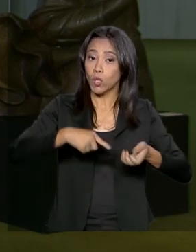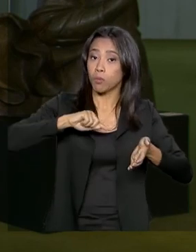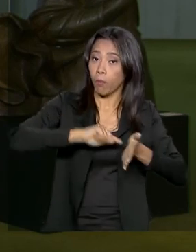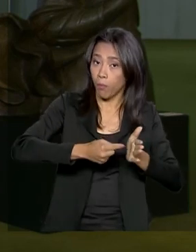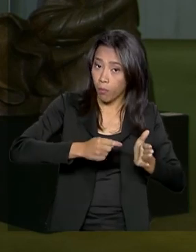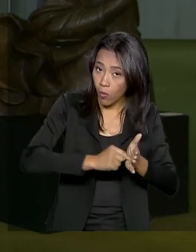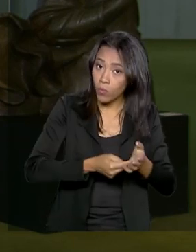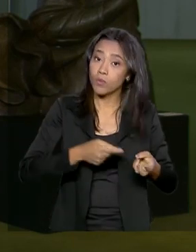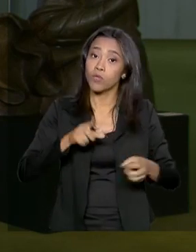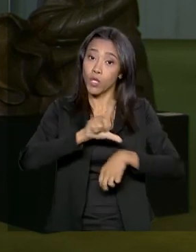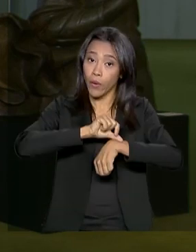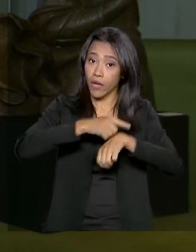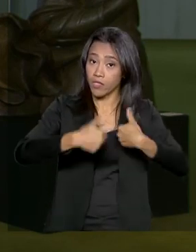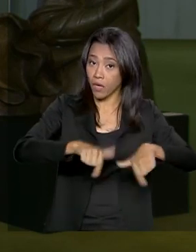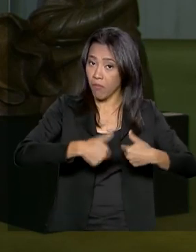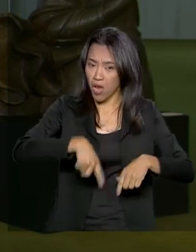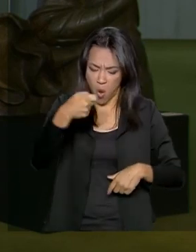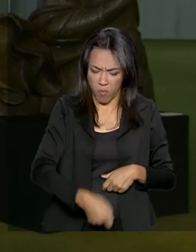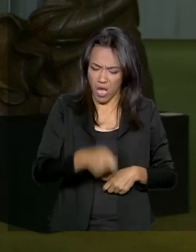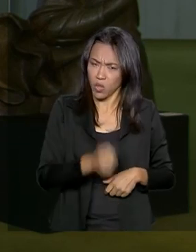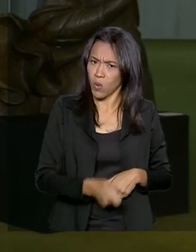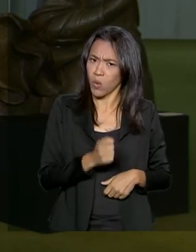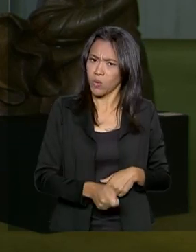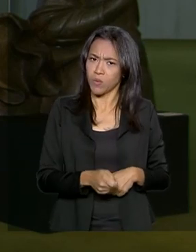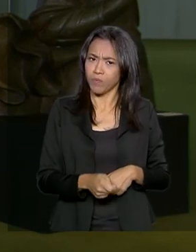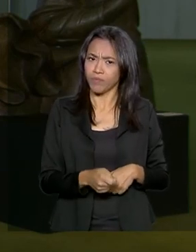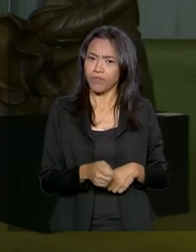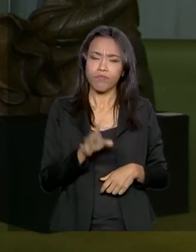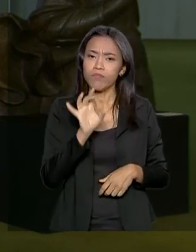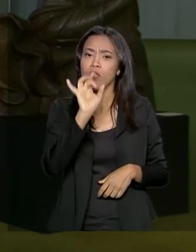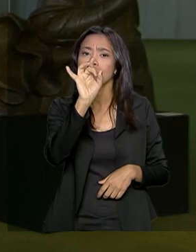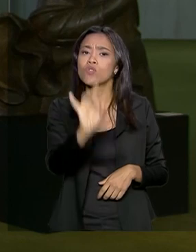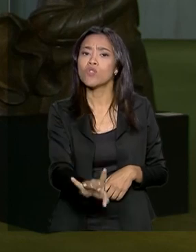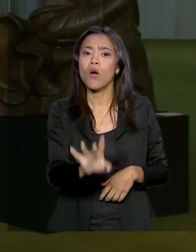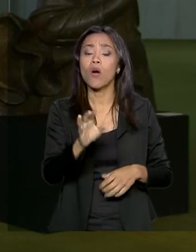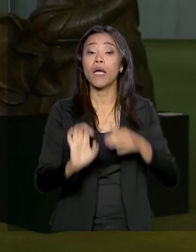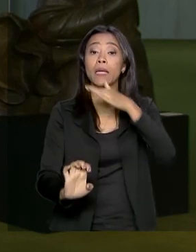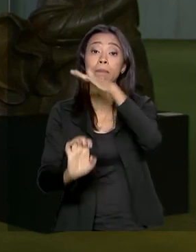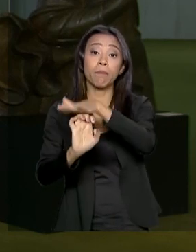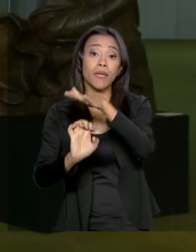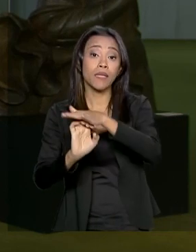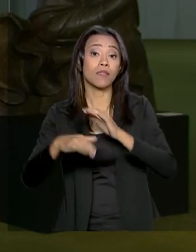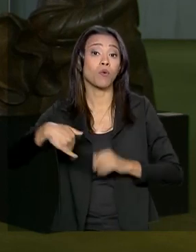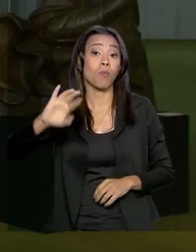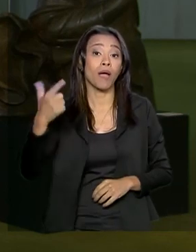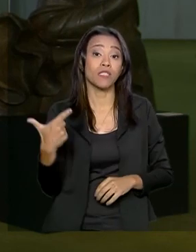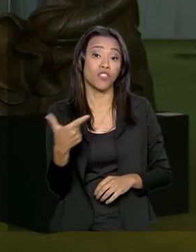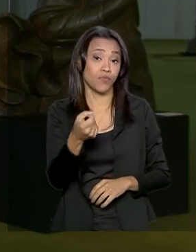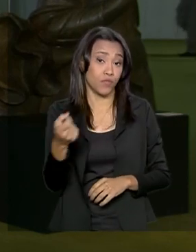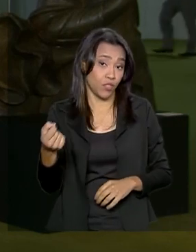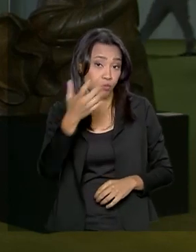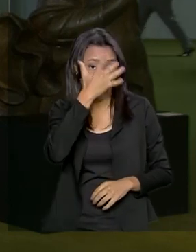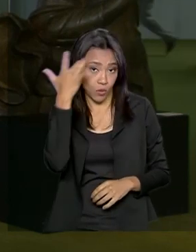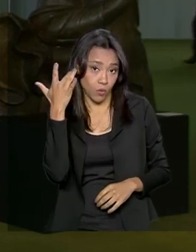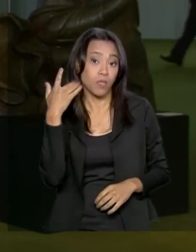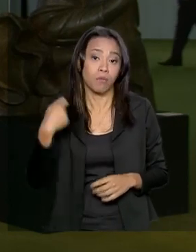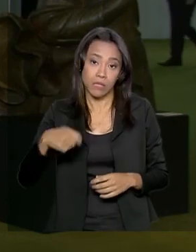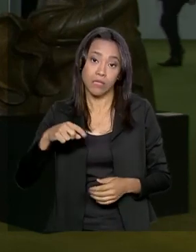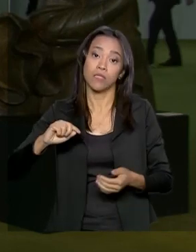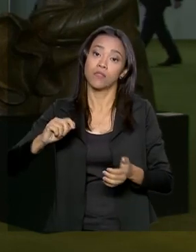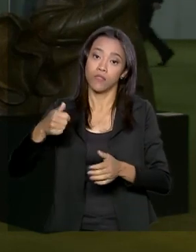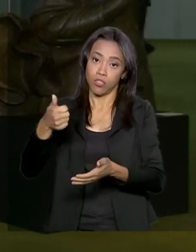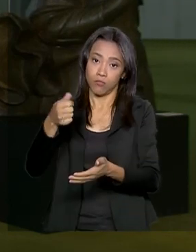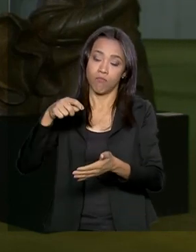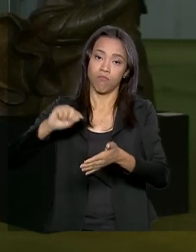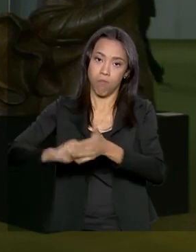trabalho não obrigatório, aliás, obrigatório apenas para empresas com mais de 20 funcionários. Outra medida determina que